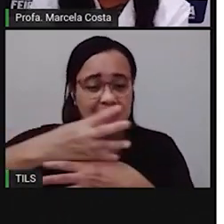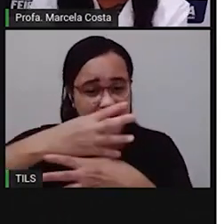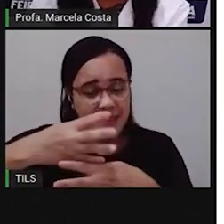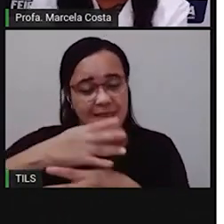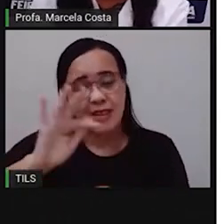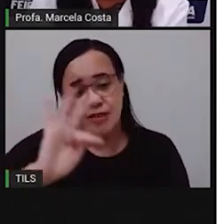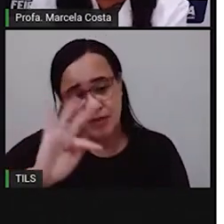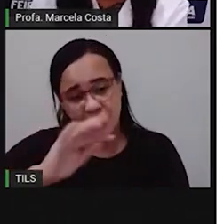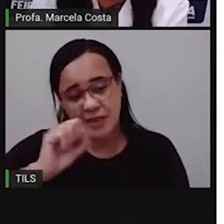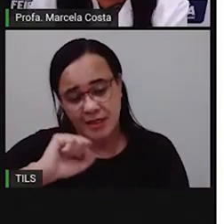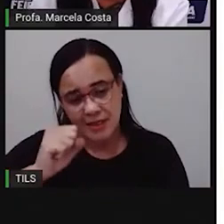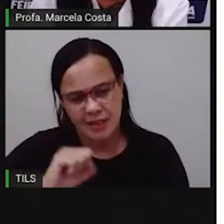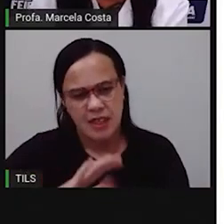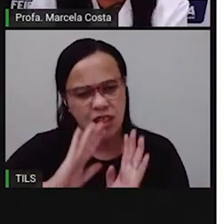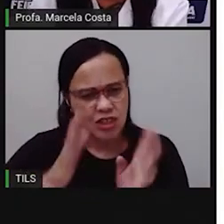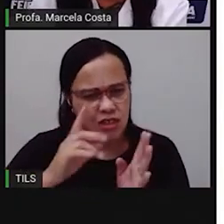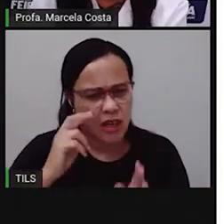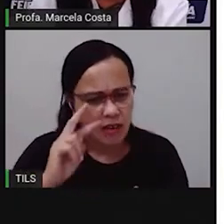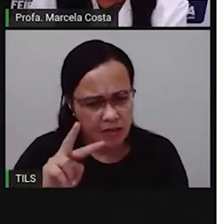por esse lugar?